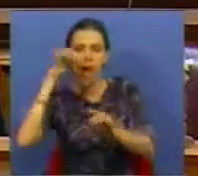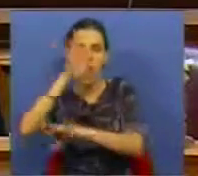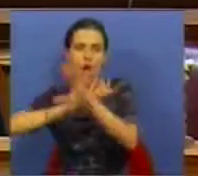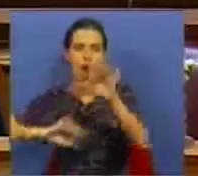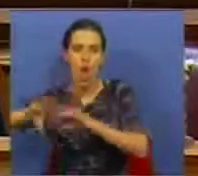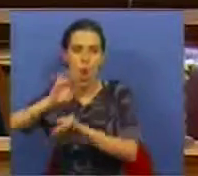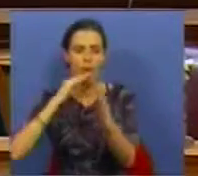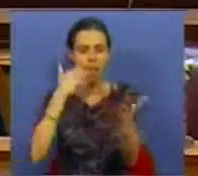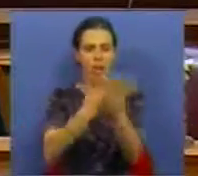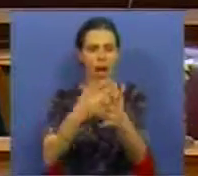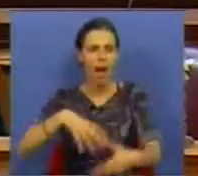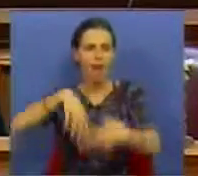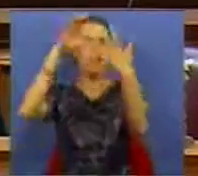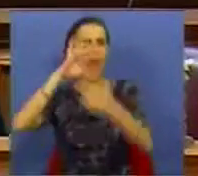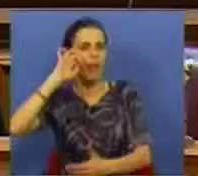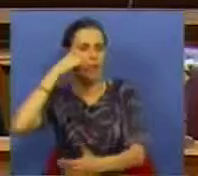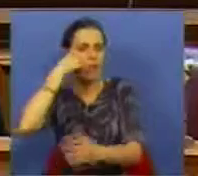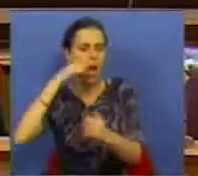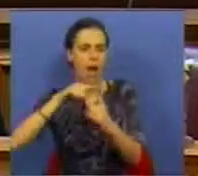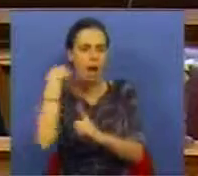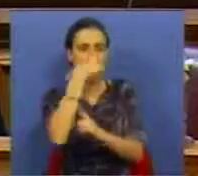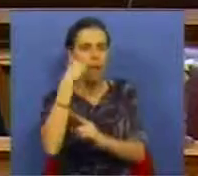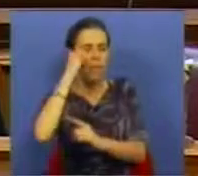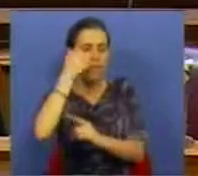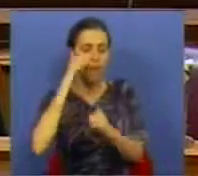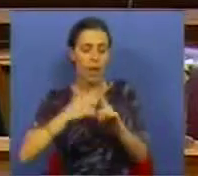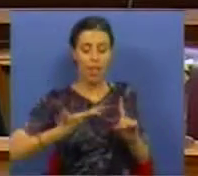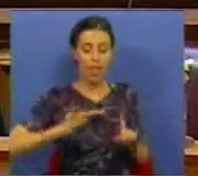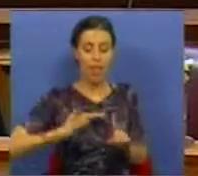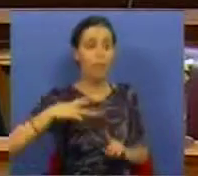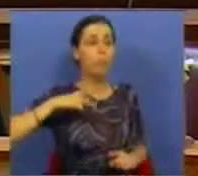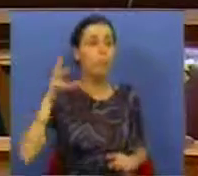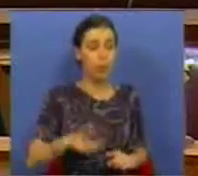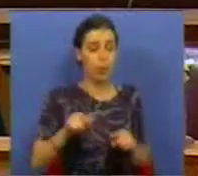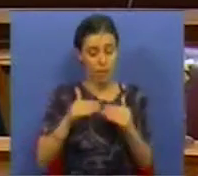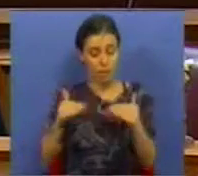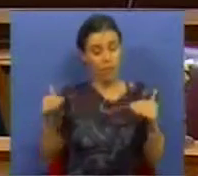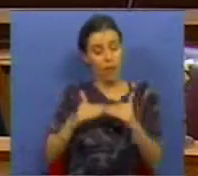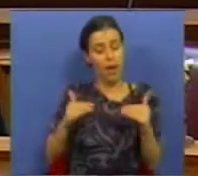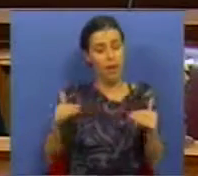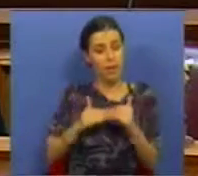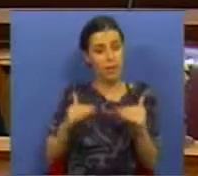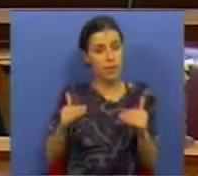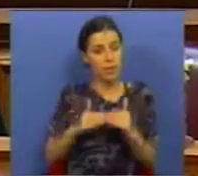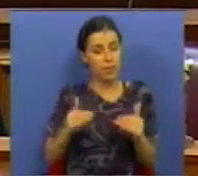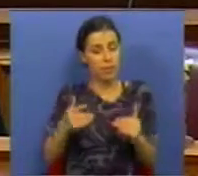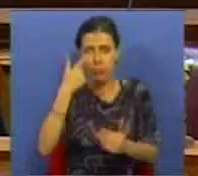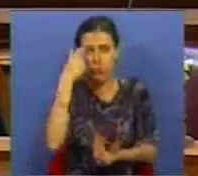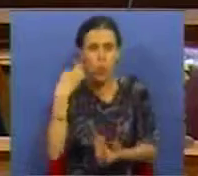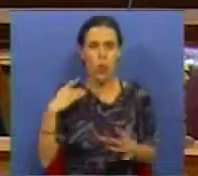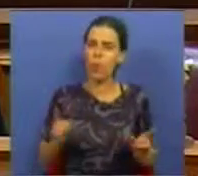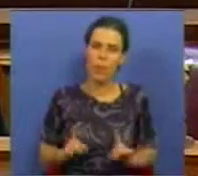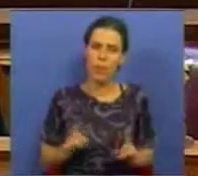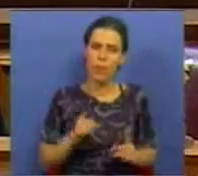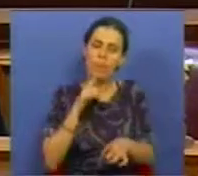e que esse ataque especulativo passa por um ataque à dívida portuguesa nesta fase, não se compreende